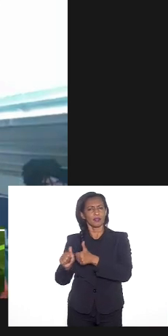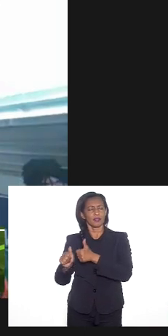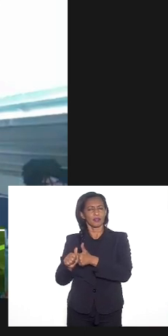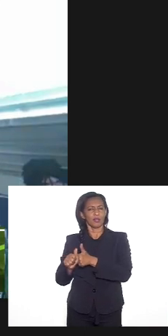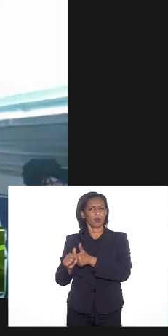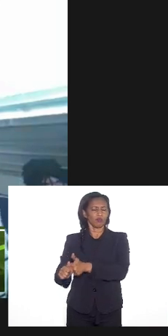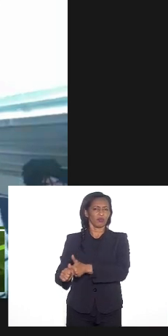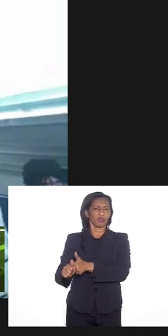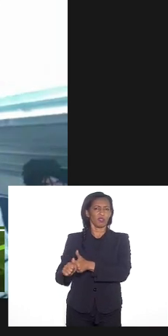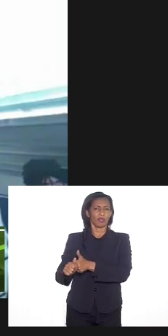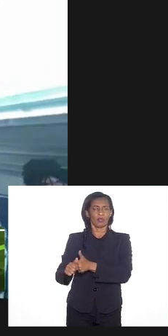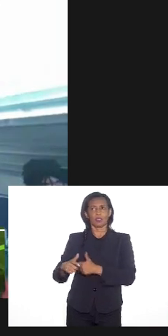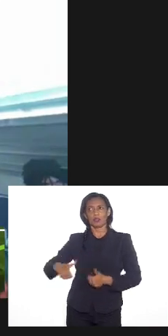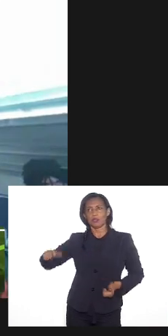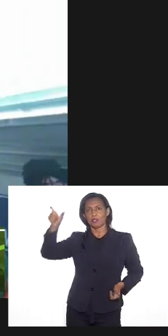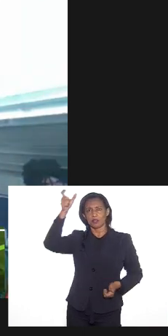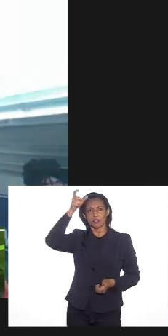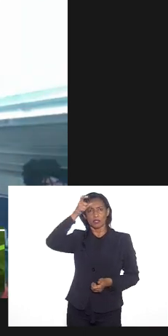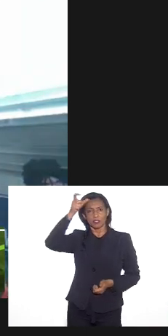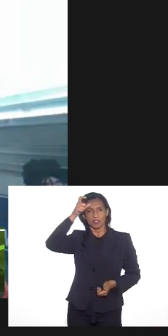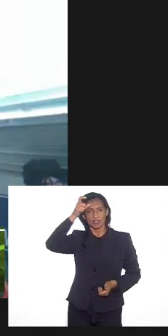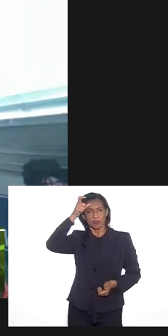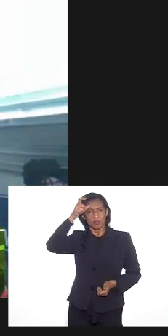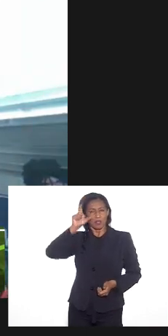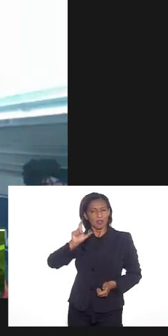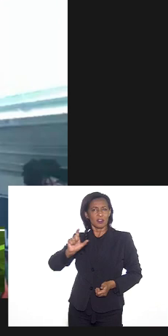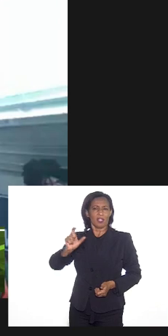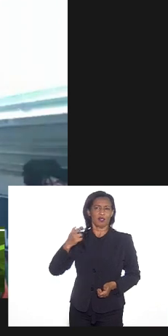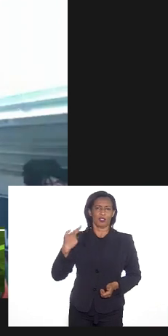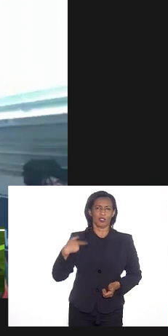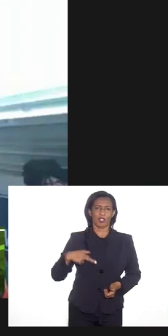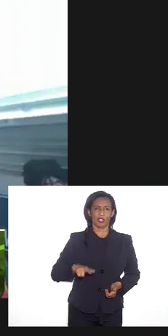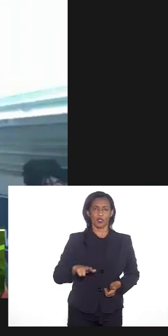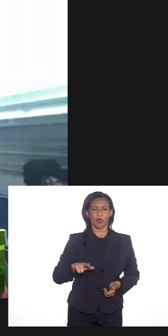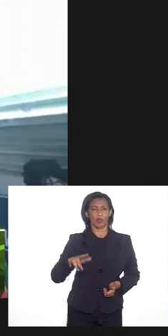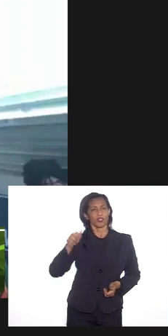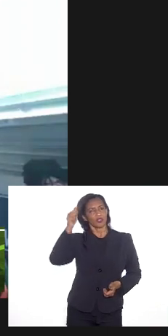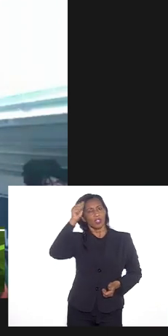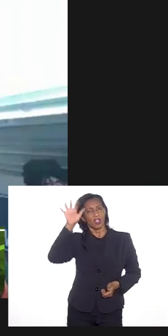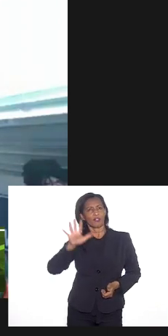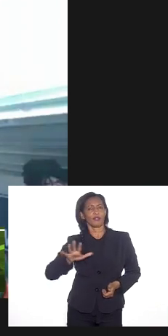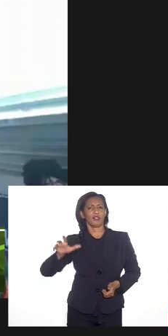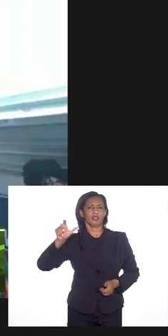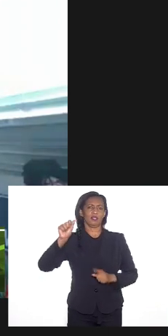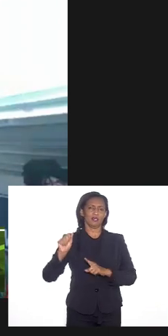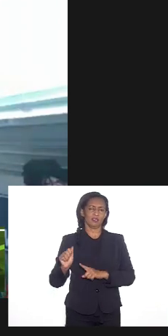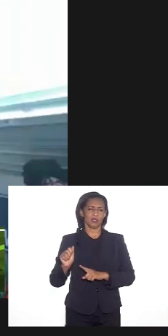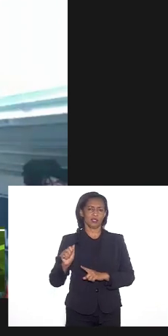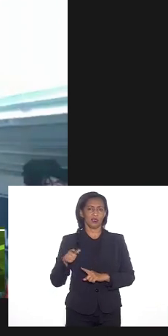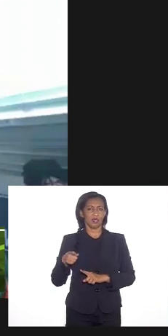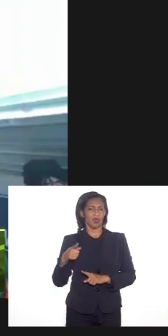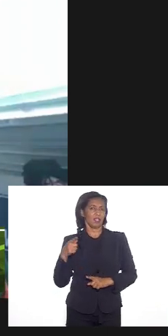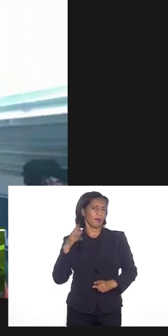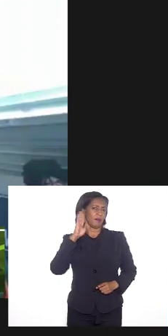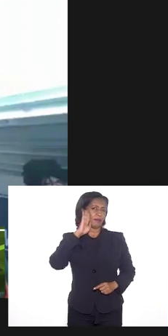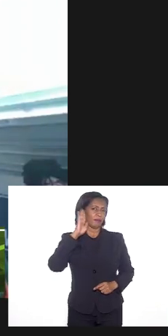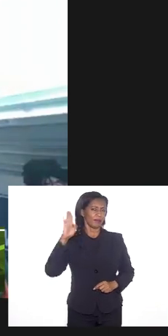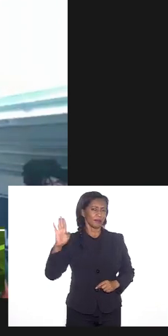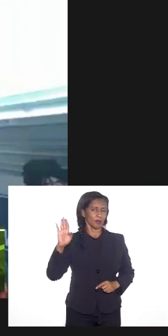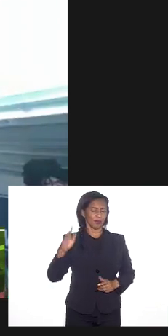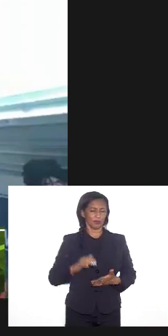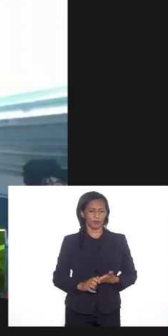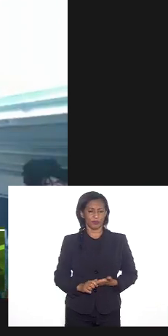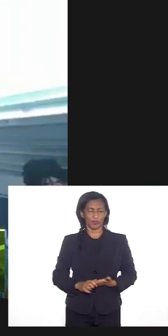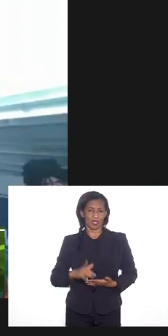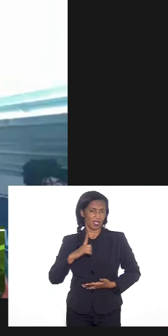de demonização das religiões de matriz africana então essencialmente a gente tem aqui